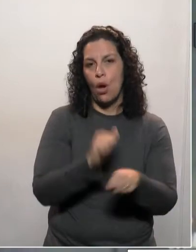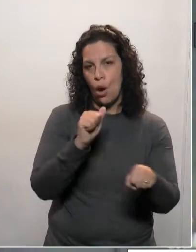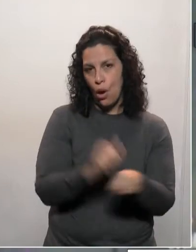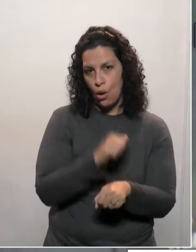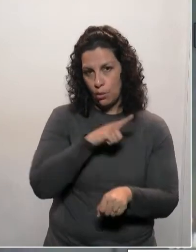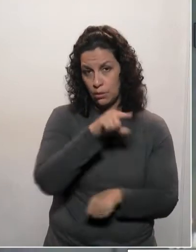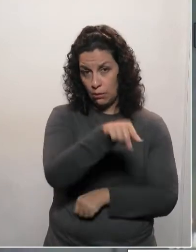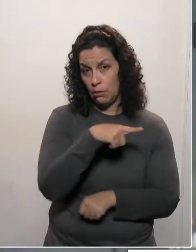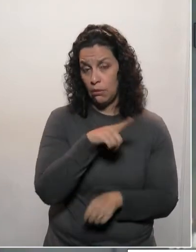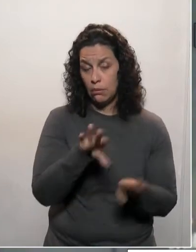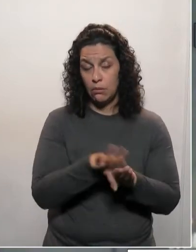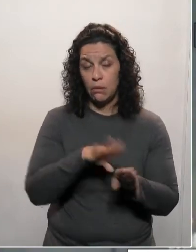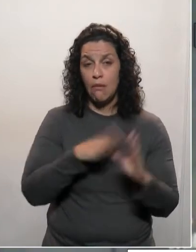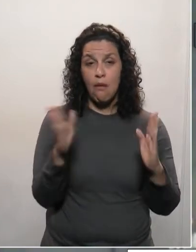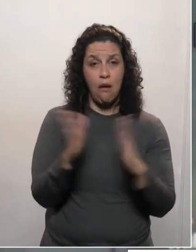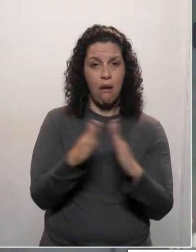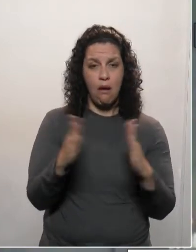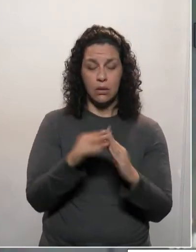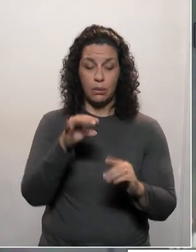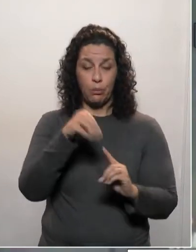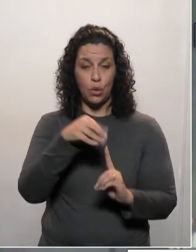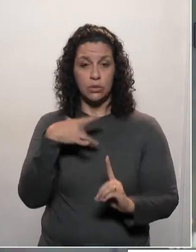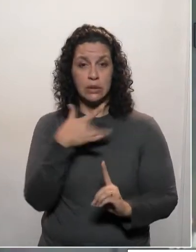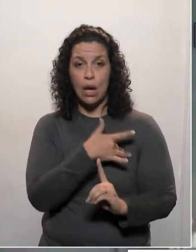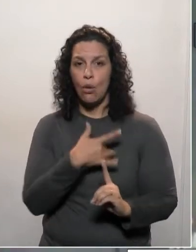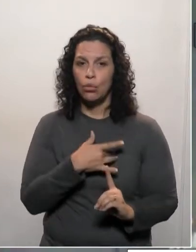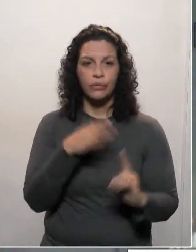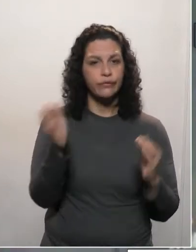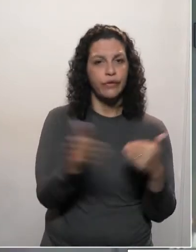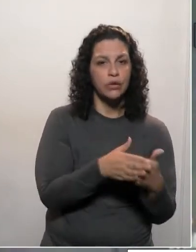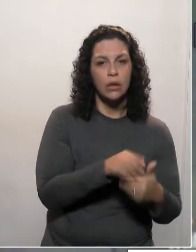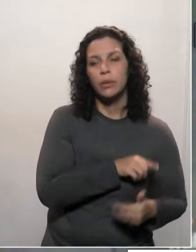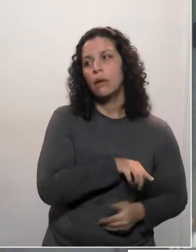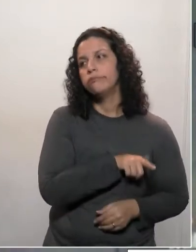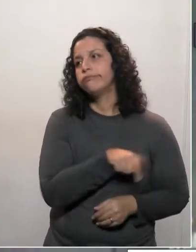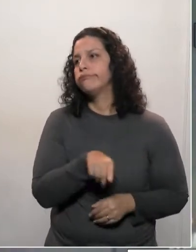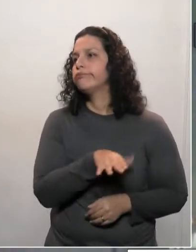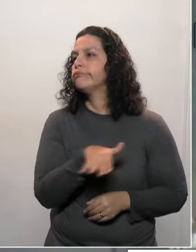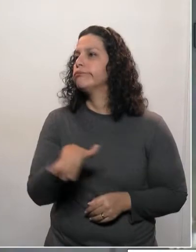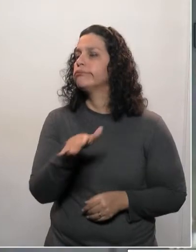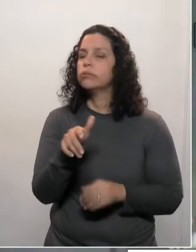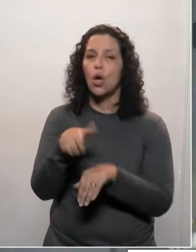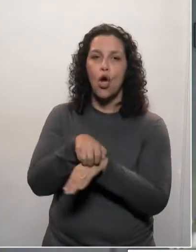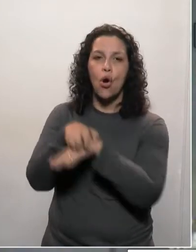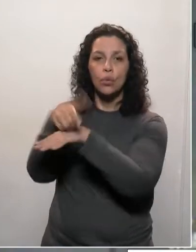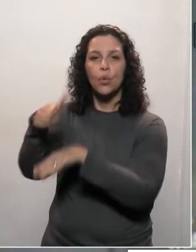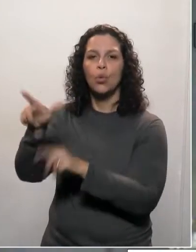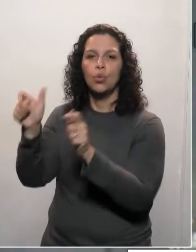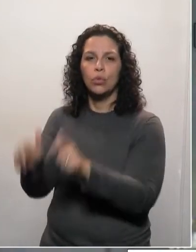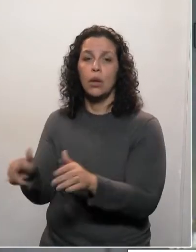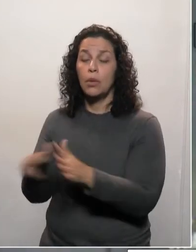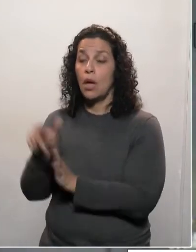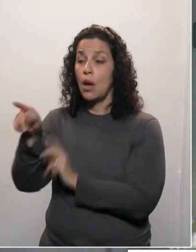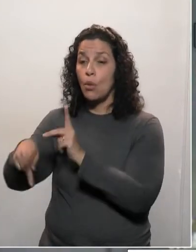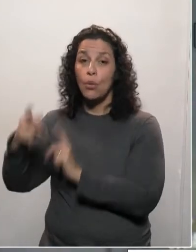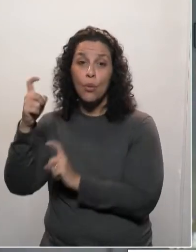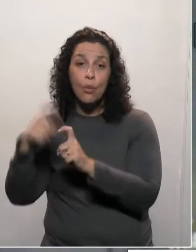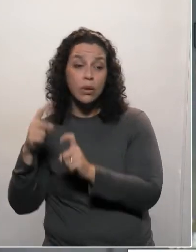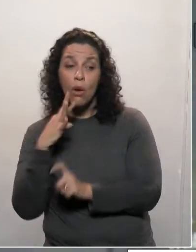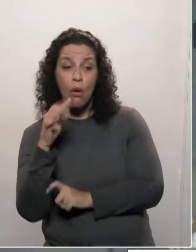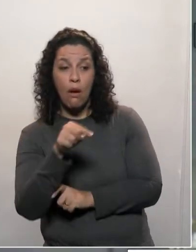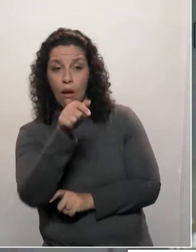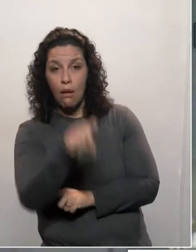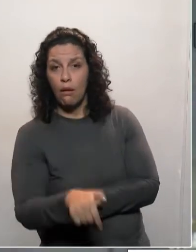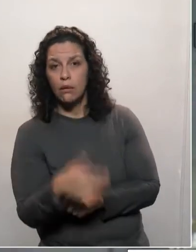casas, as têm hoje fechadas e têm que se deslocar, médicos que não conhecem a população, não porque não queiram, mas porque